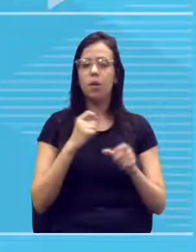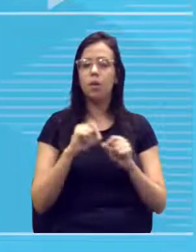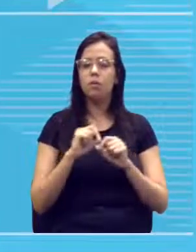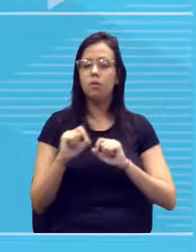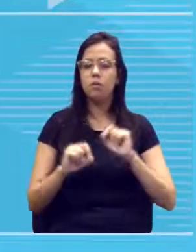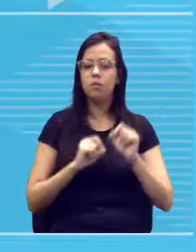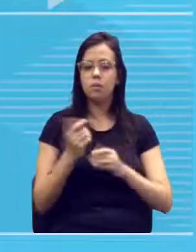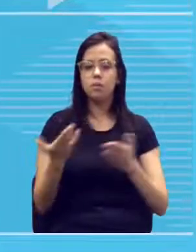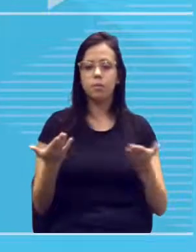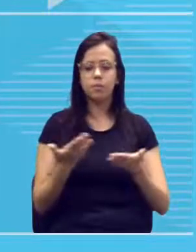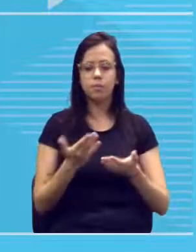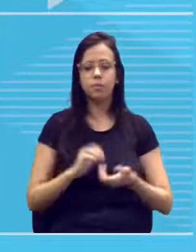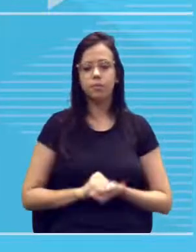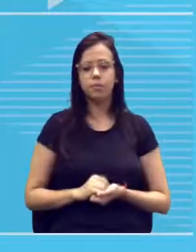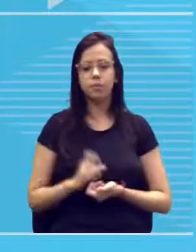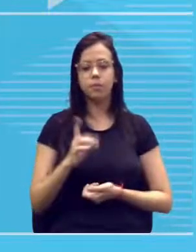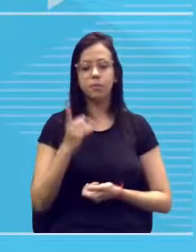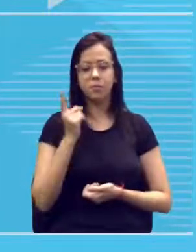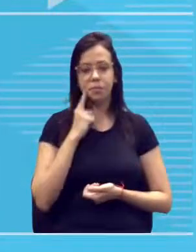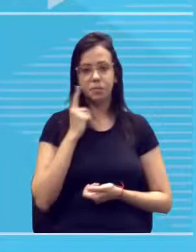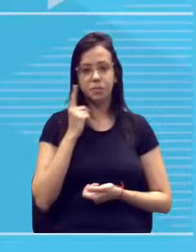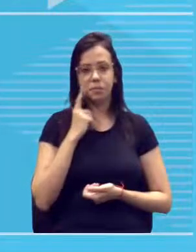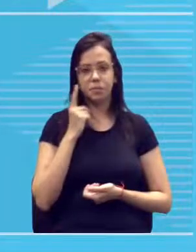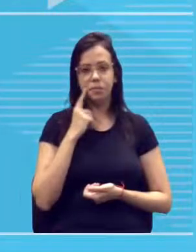professor? Oxi, é só ver, tá?